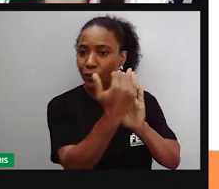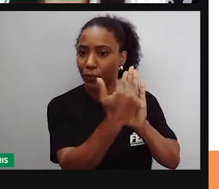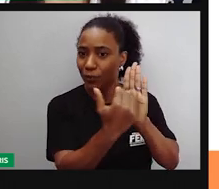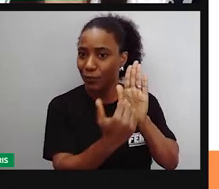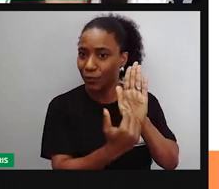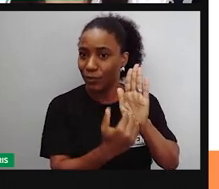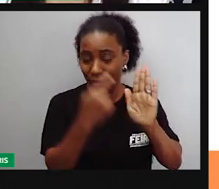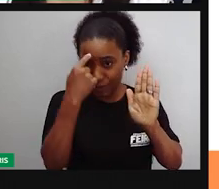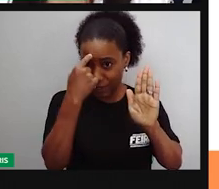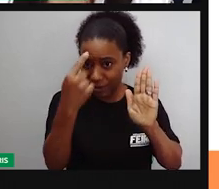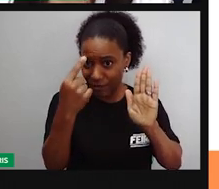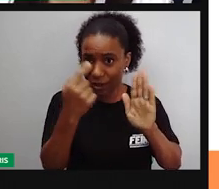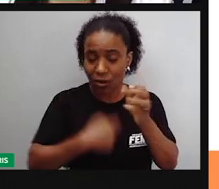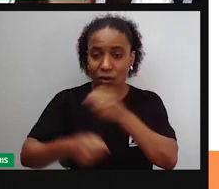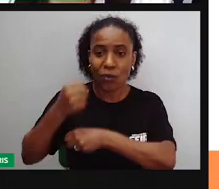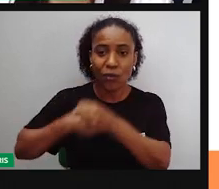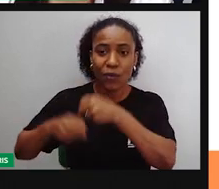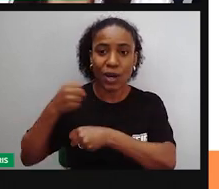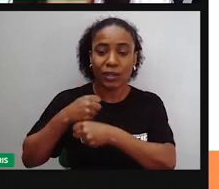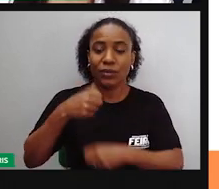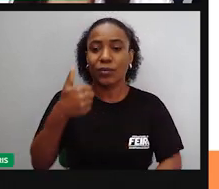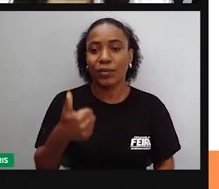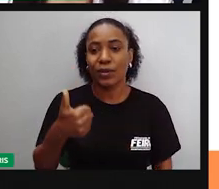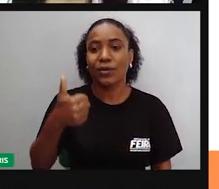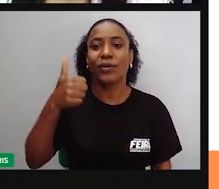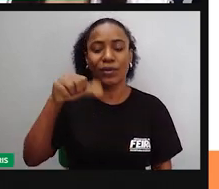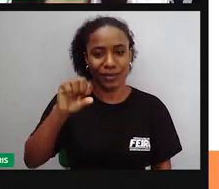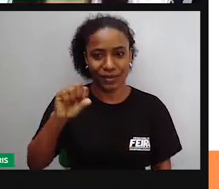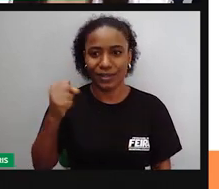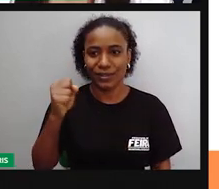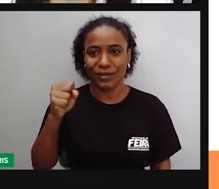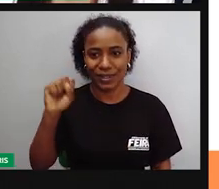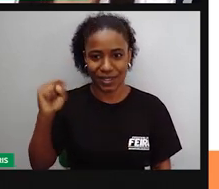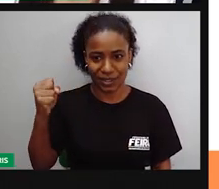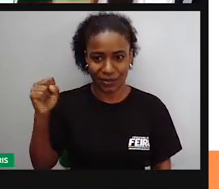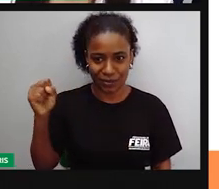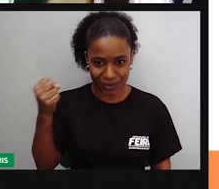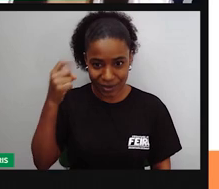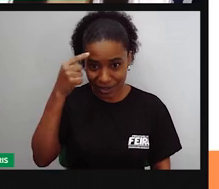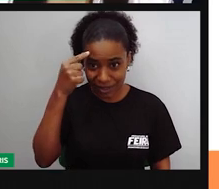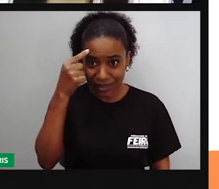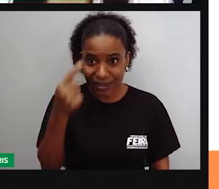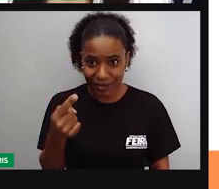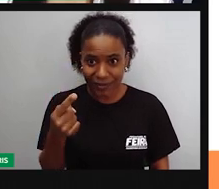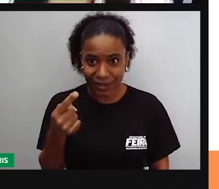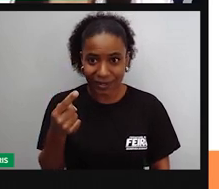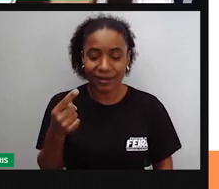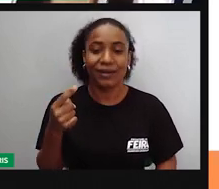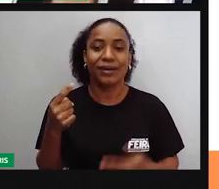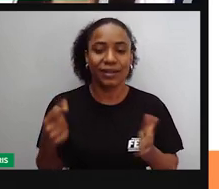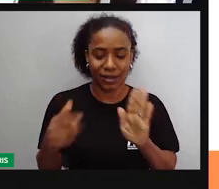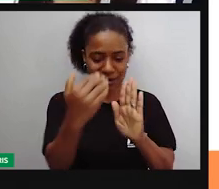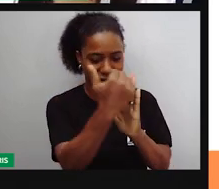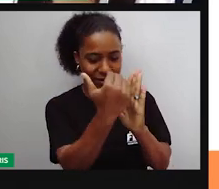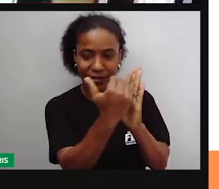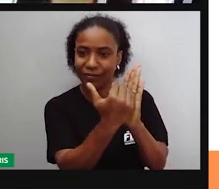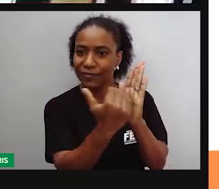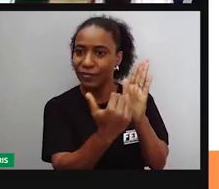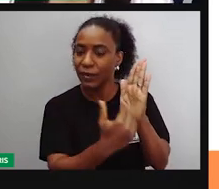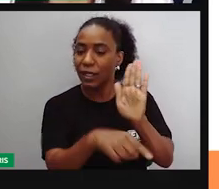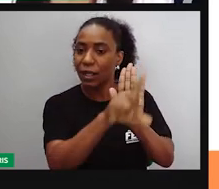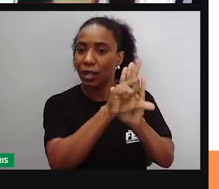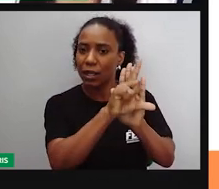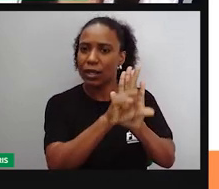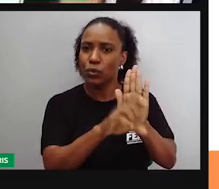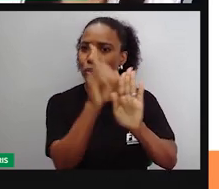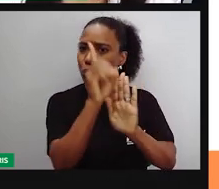aprovada em 1988. E é esse conjunto de leis onde está ali todos os direitos